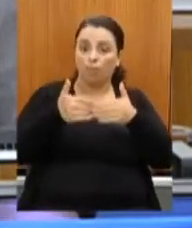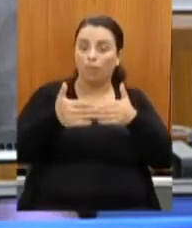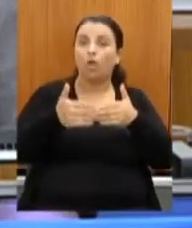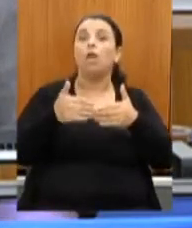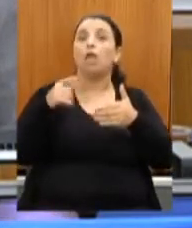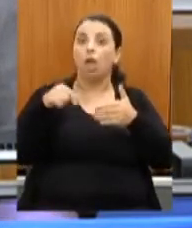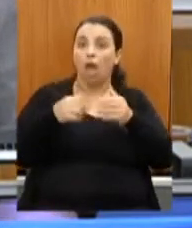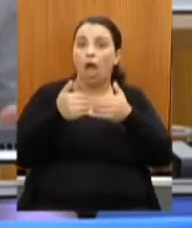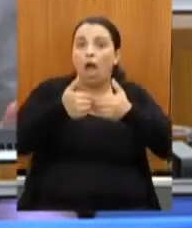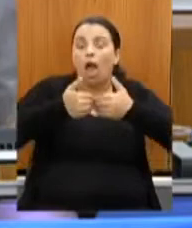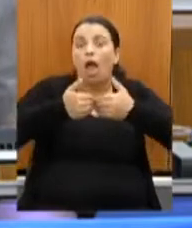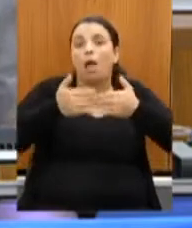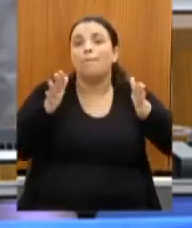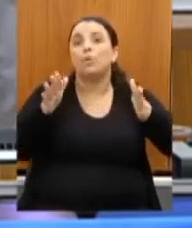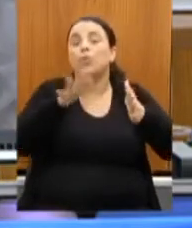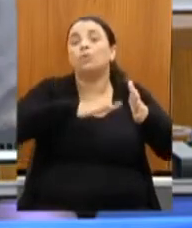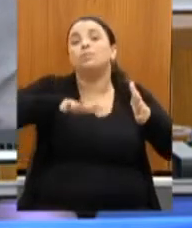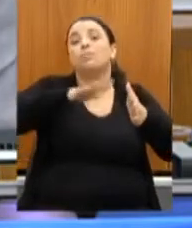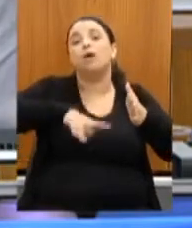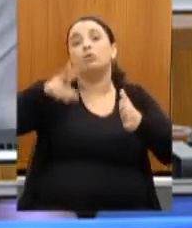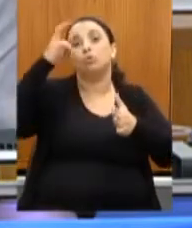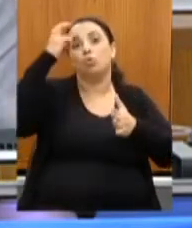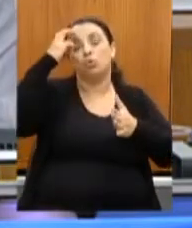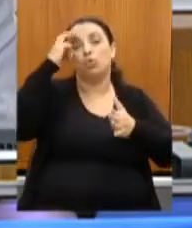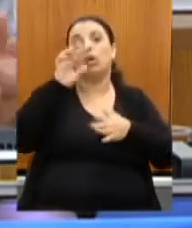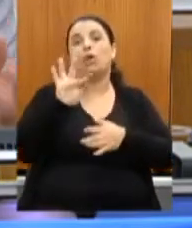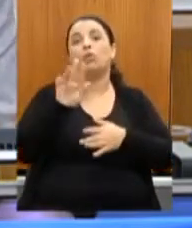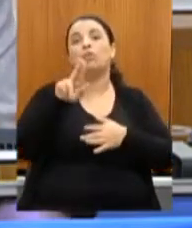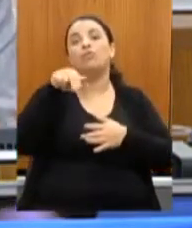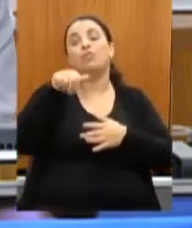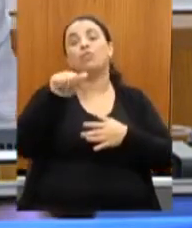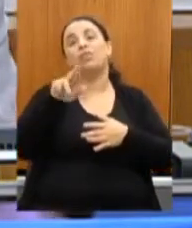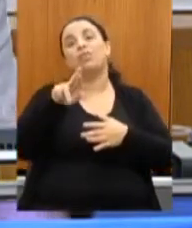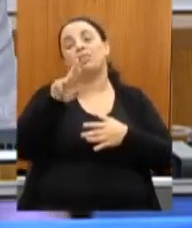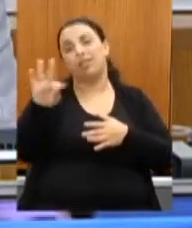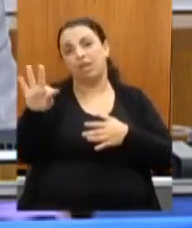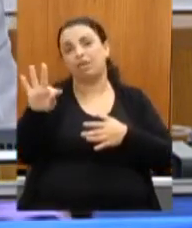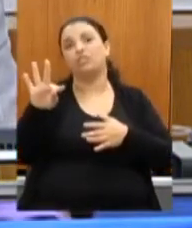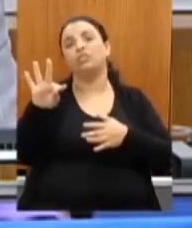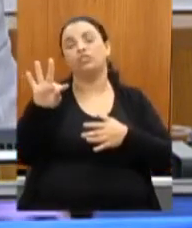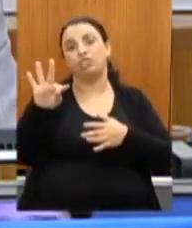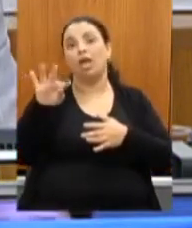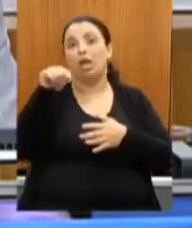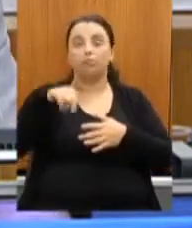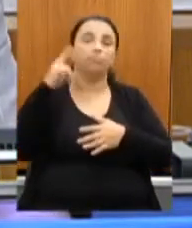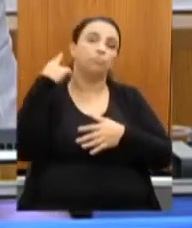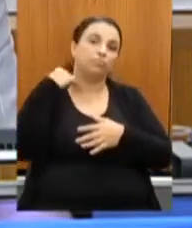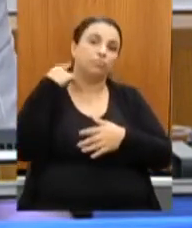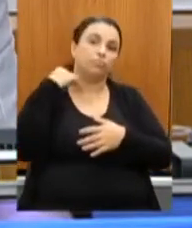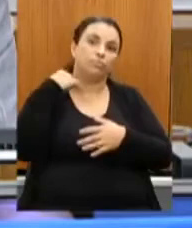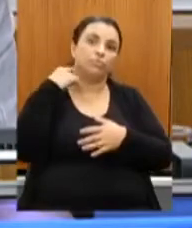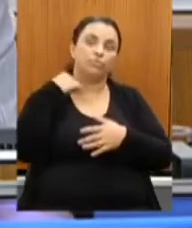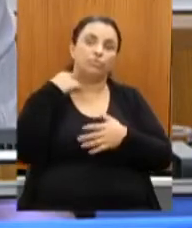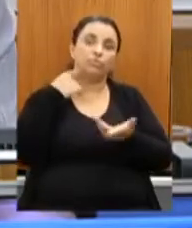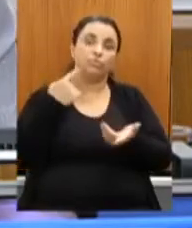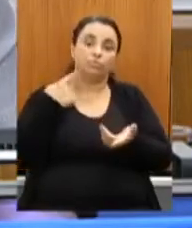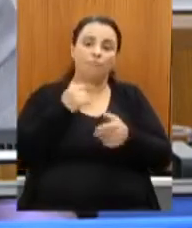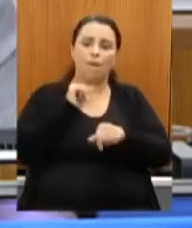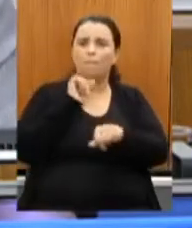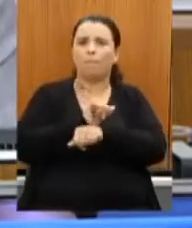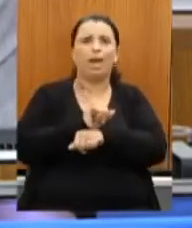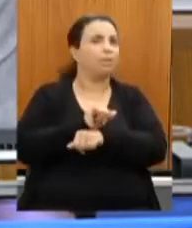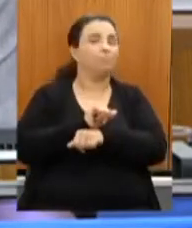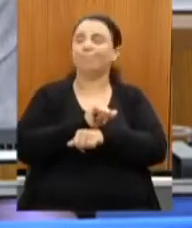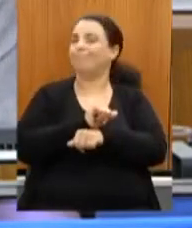Funarte, da Envergadura, que é a Fundação de Arte em Minas Gerais e não paramos em